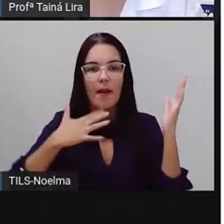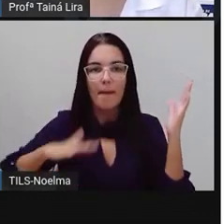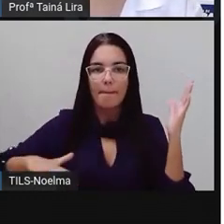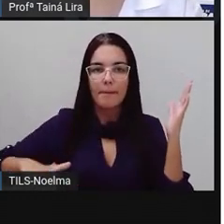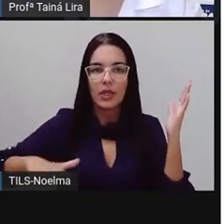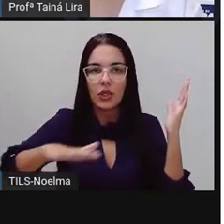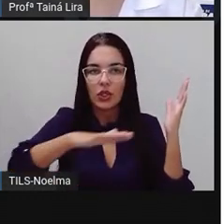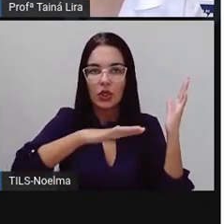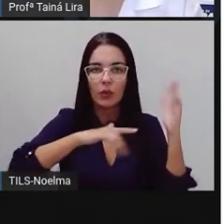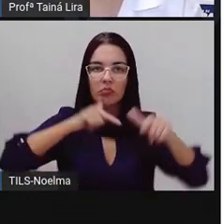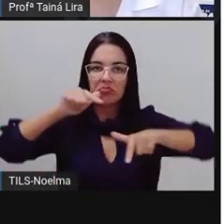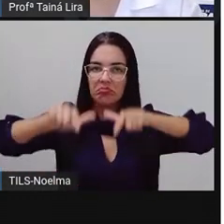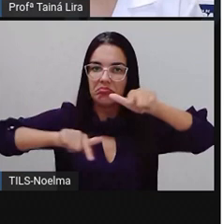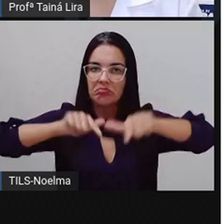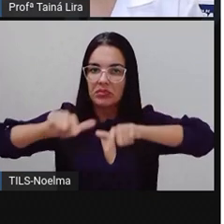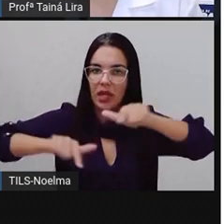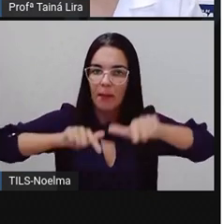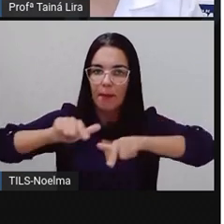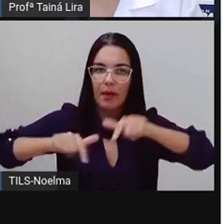Trabalho.